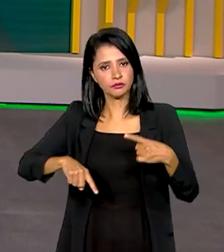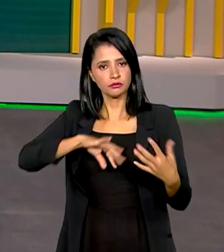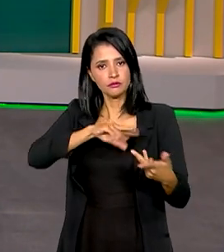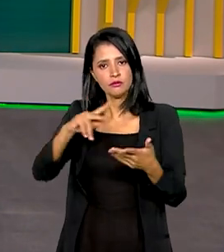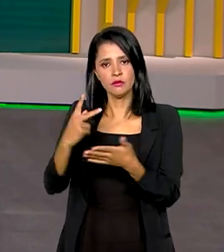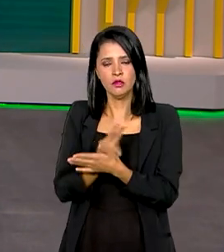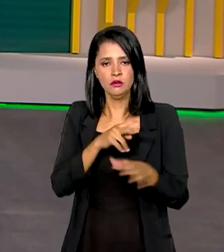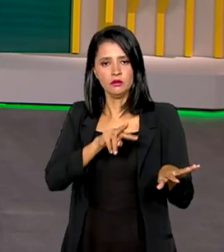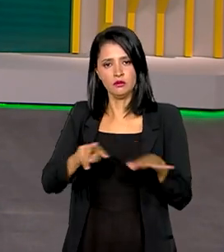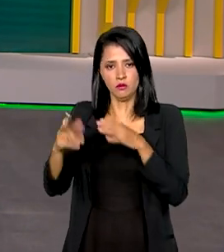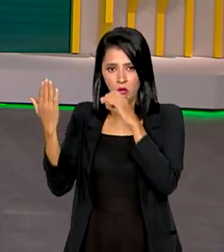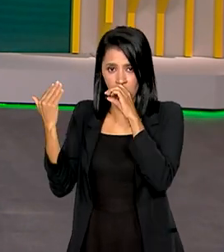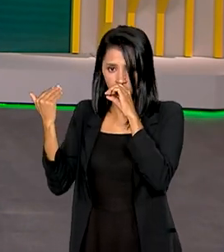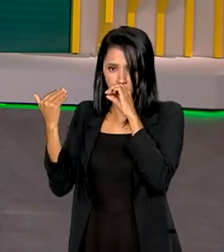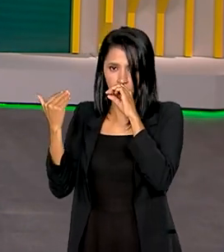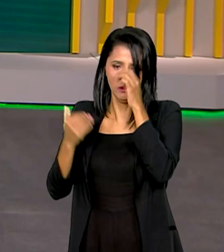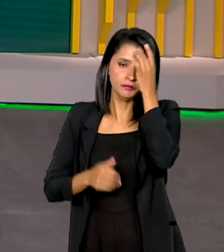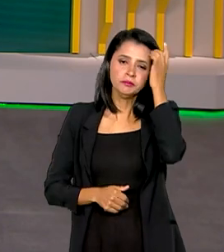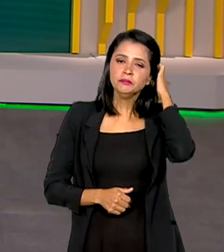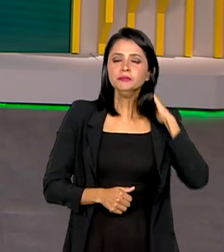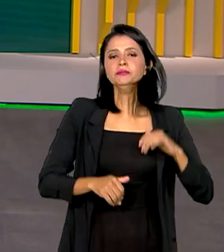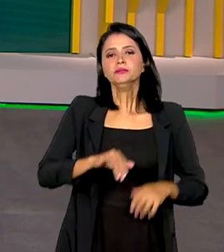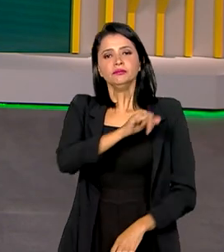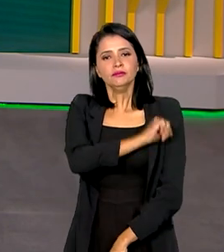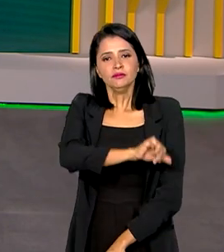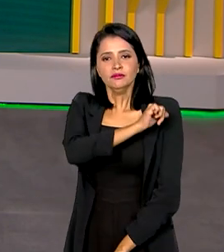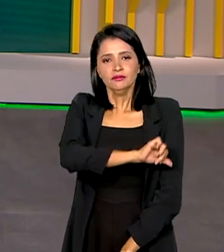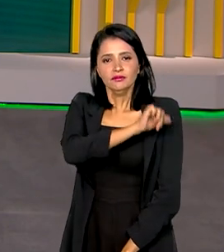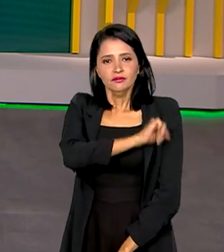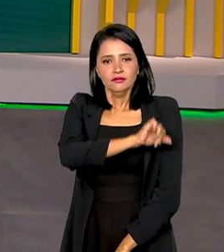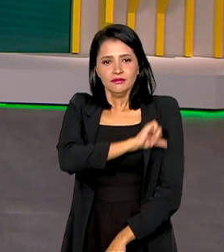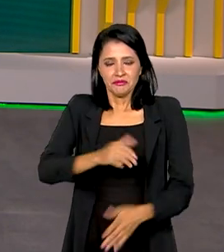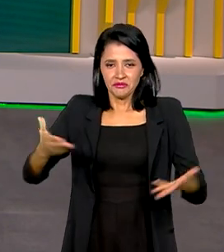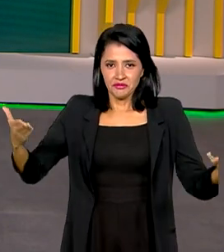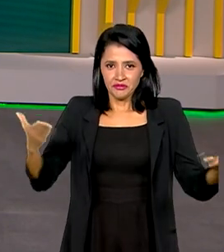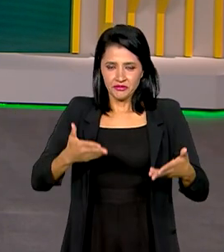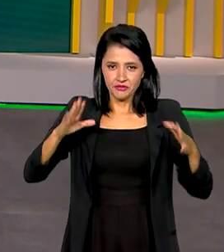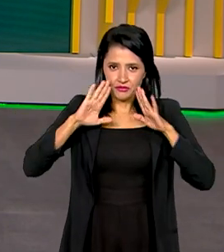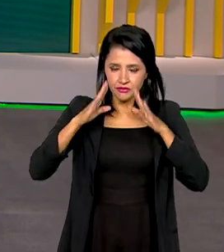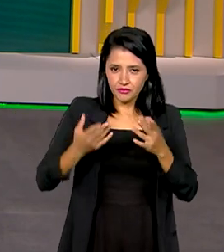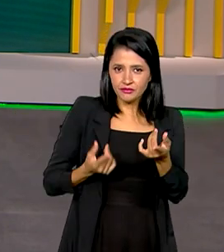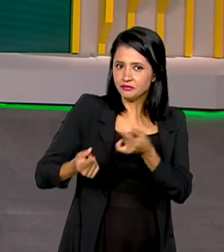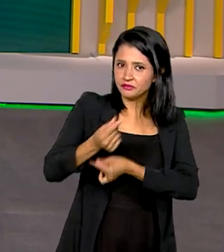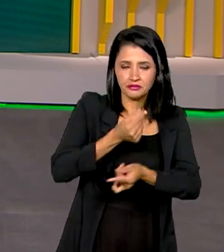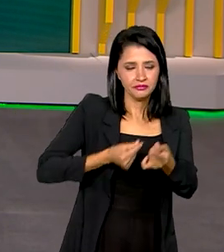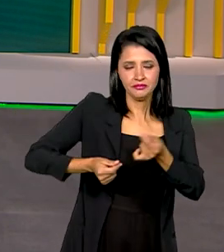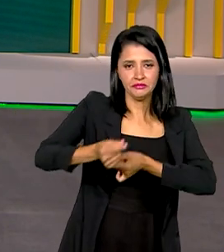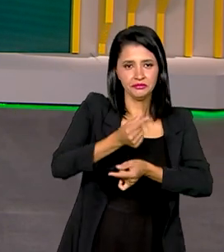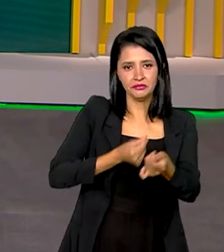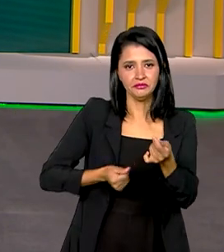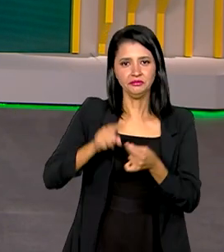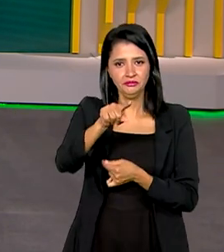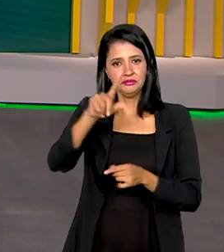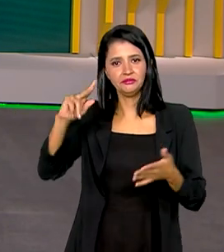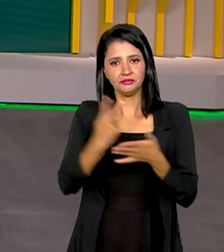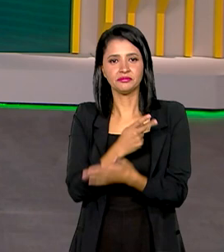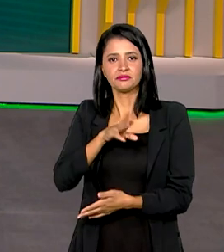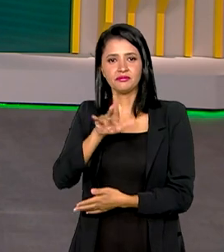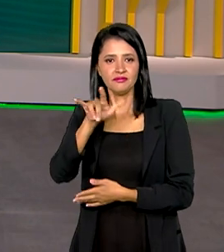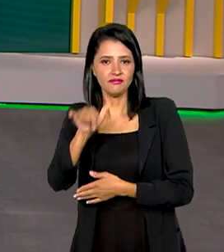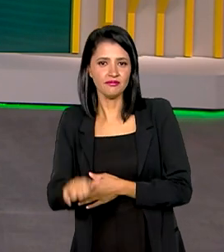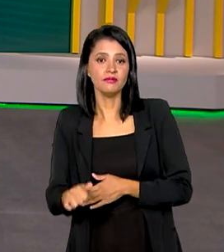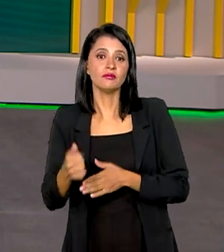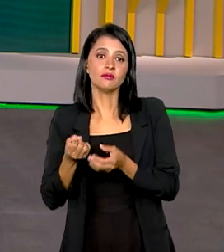ocorreu na semana passada no Rio de Janeiro. Desta vez, o foco é financeiro e as discussões ocorrem no pavilhão da Bienal,